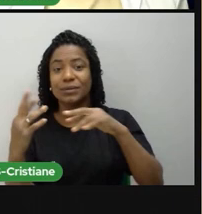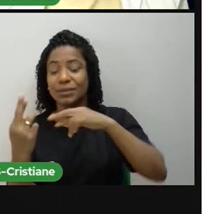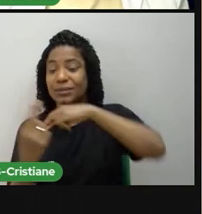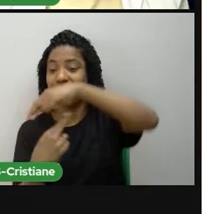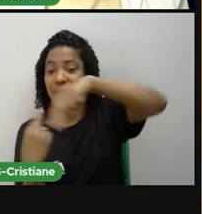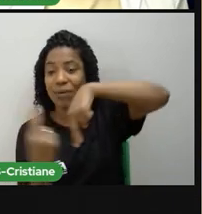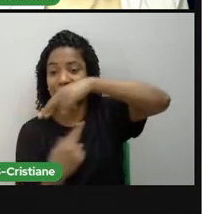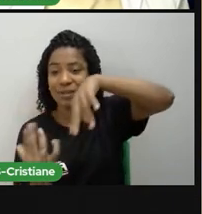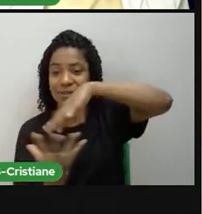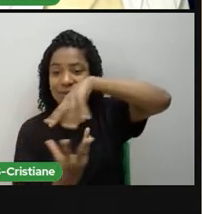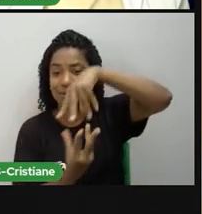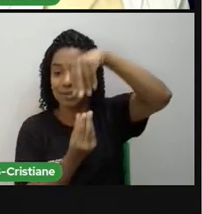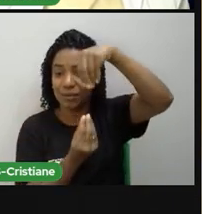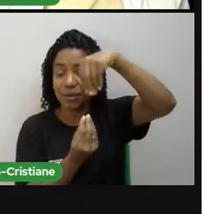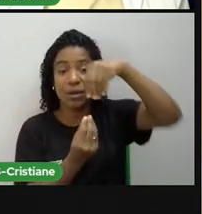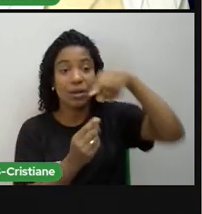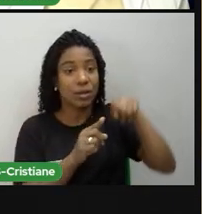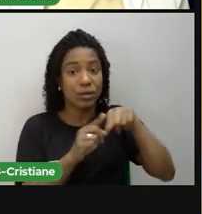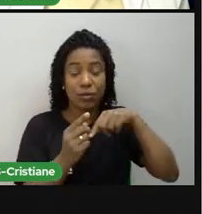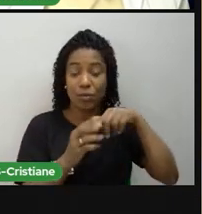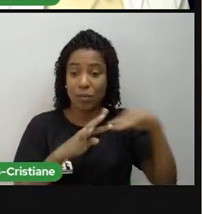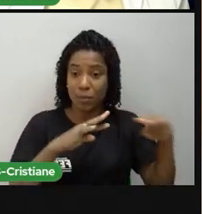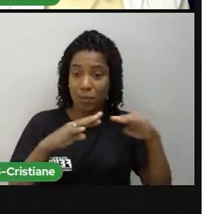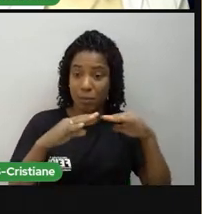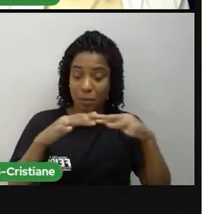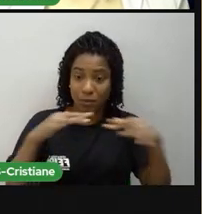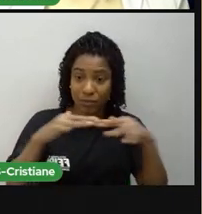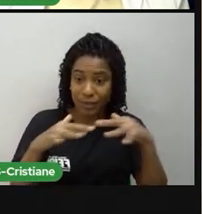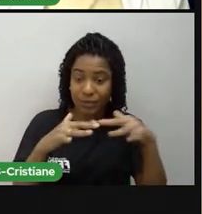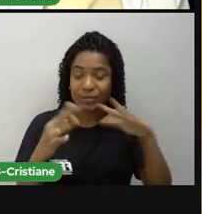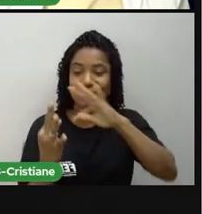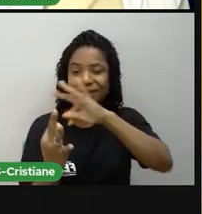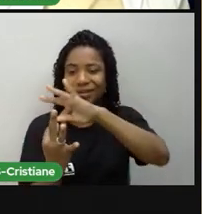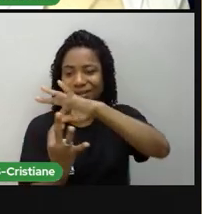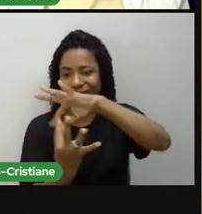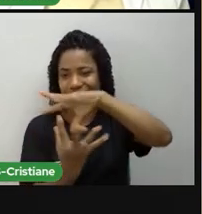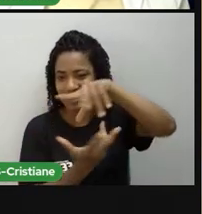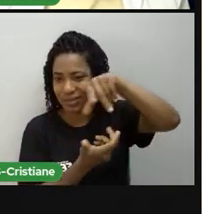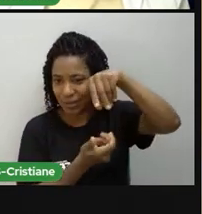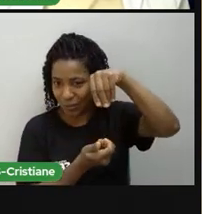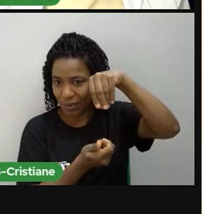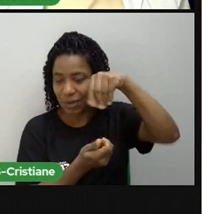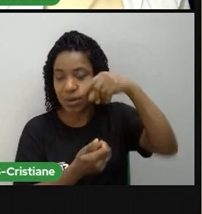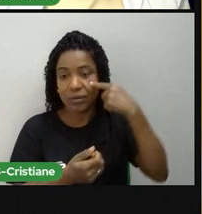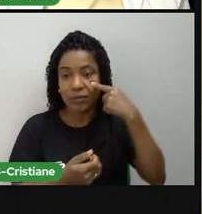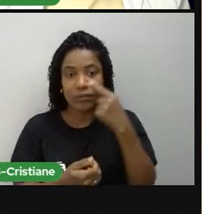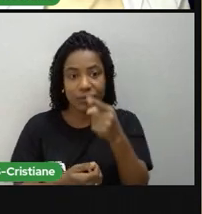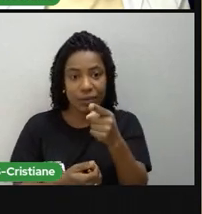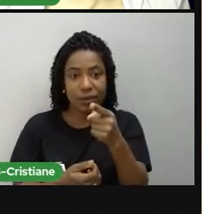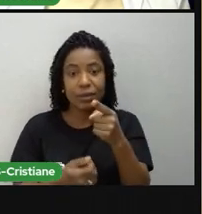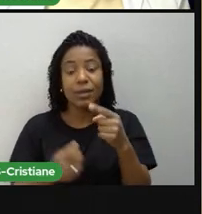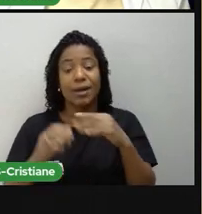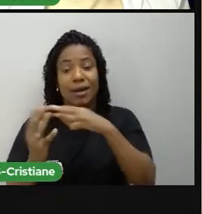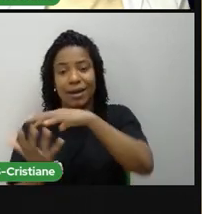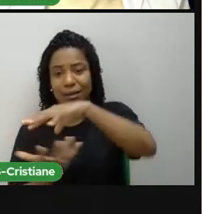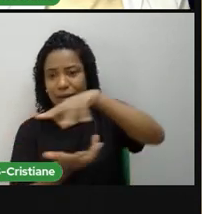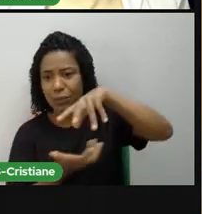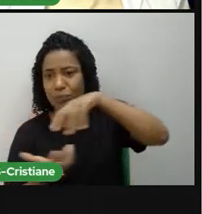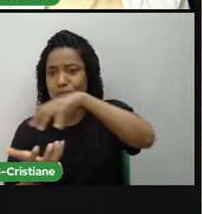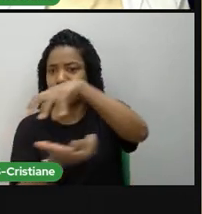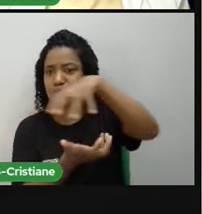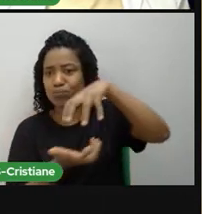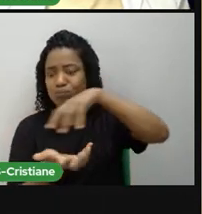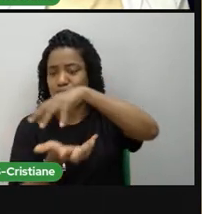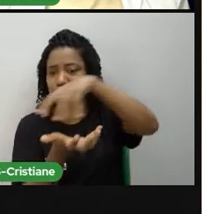Eu falei que eles ocorrem juntos e aí eu botei essa imagem aqui para vocês perceberem. Aqui, a Terra girando do